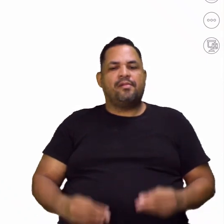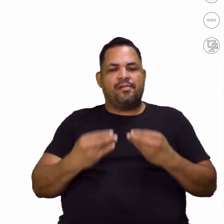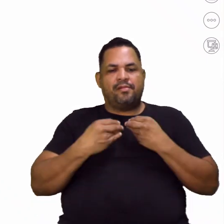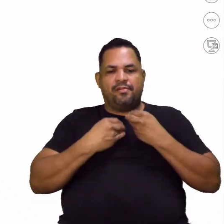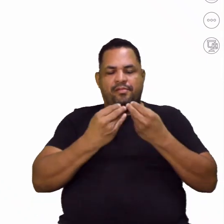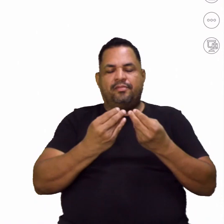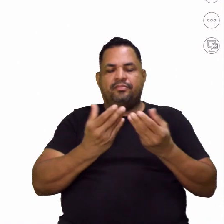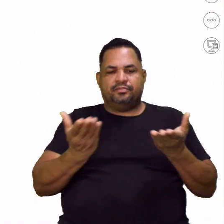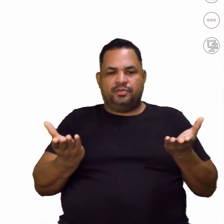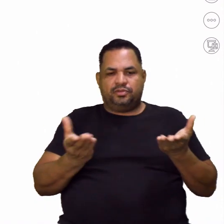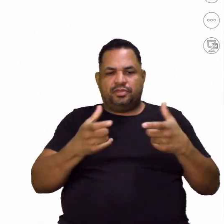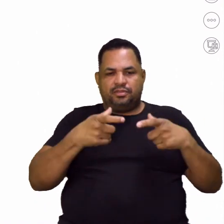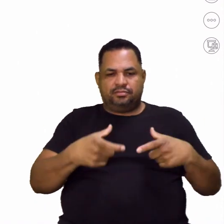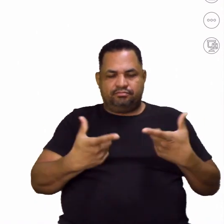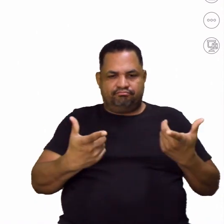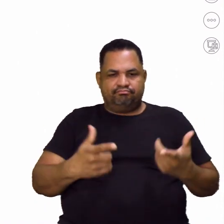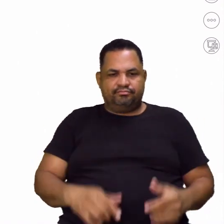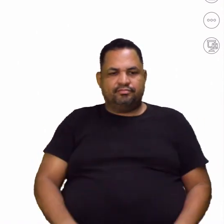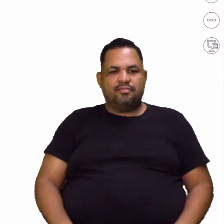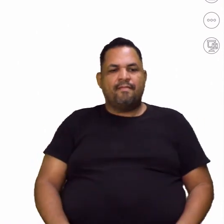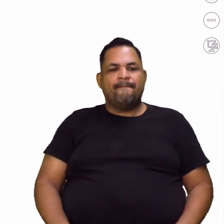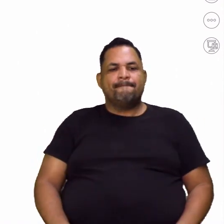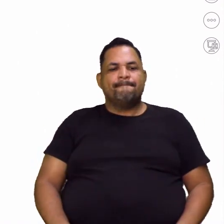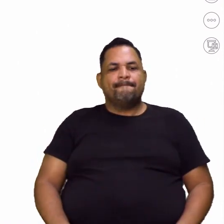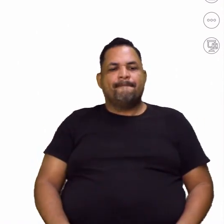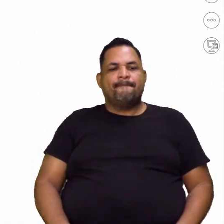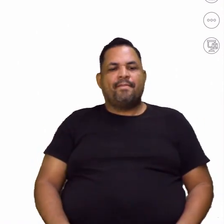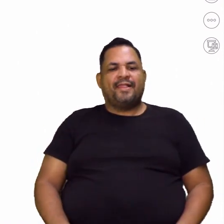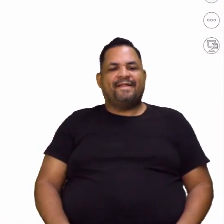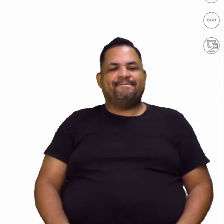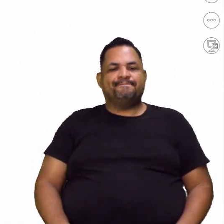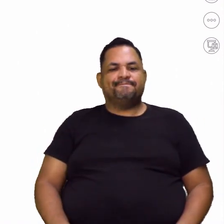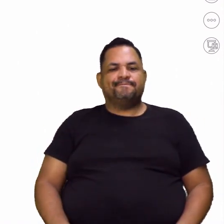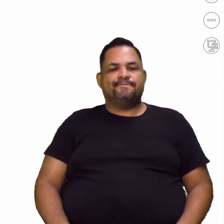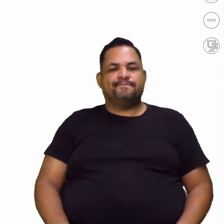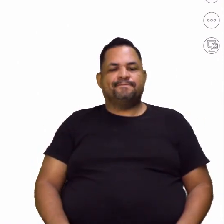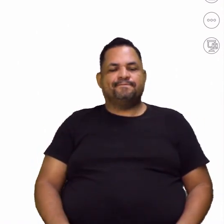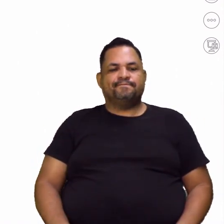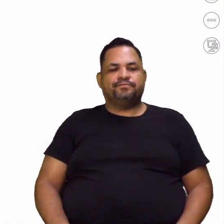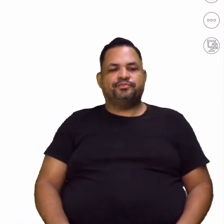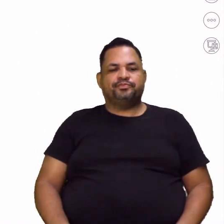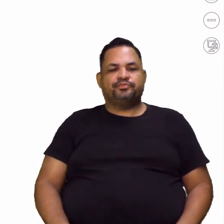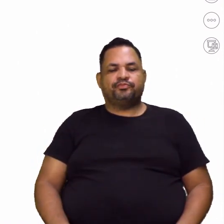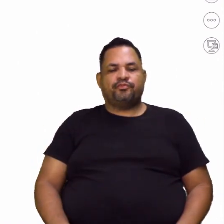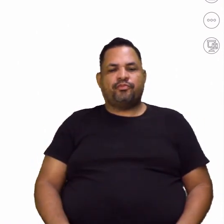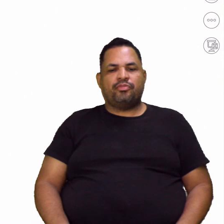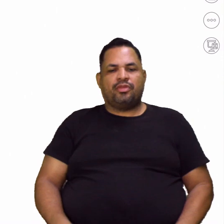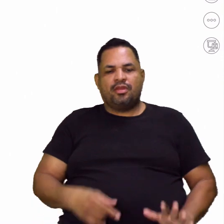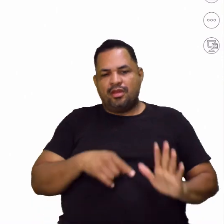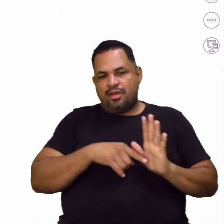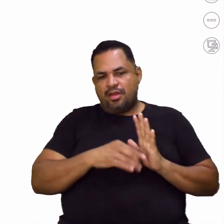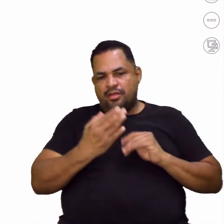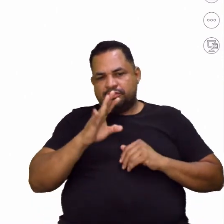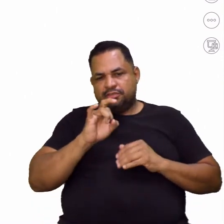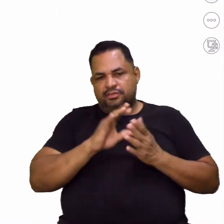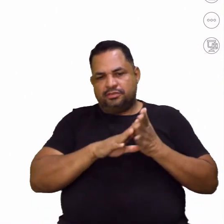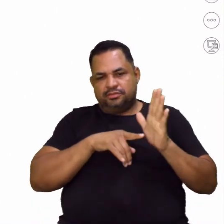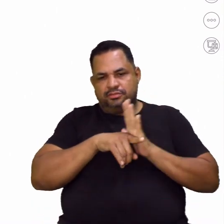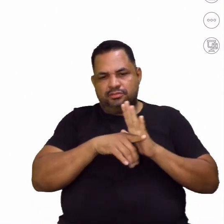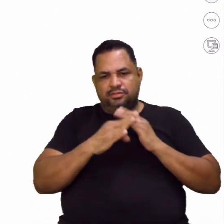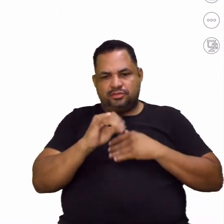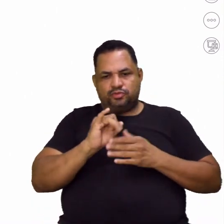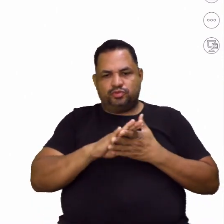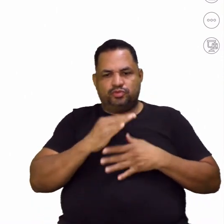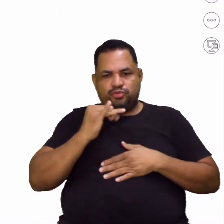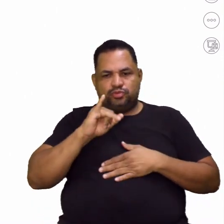para você. Ó. Né? Verbo ceder. Aí, o senso, recenseamento. E o senso, juiz.